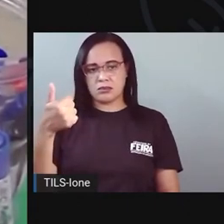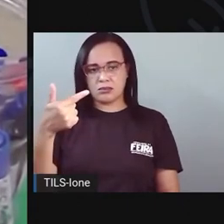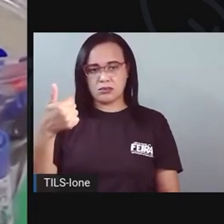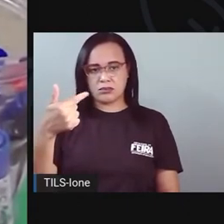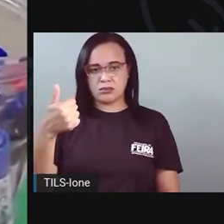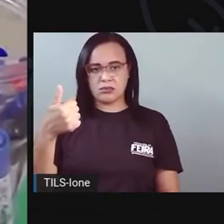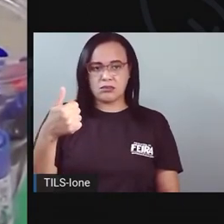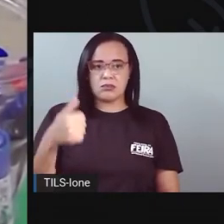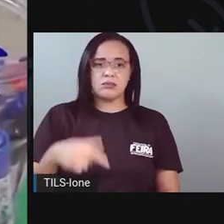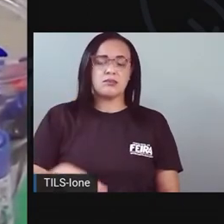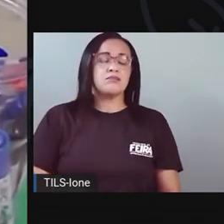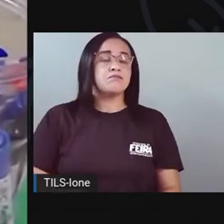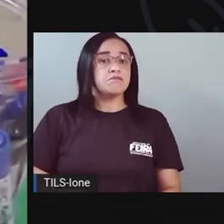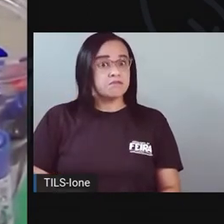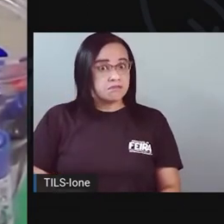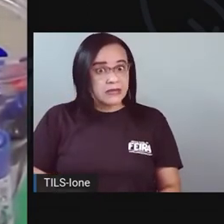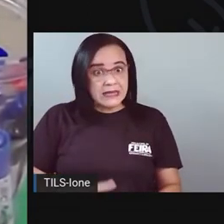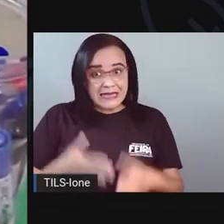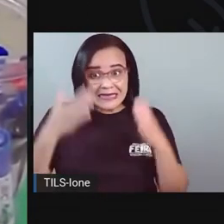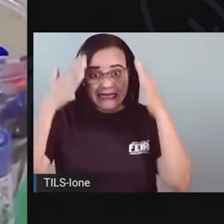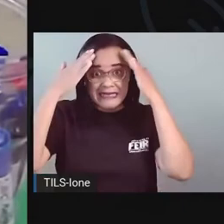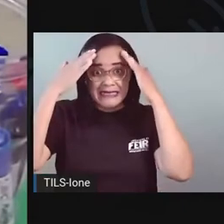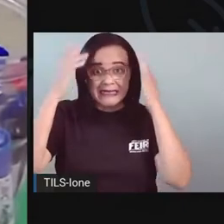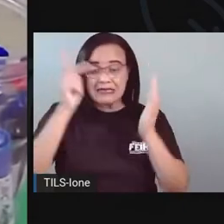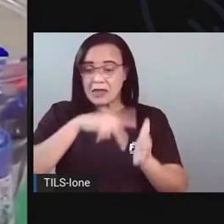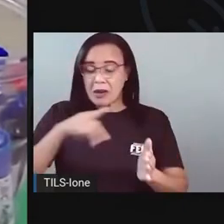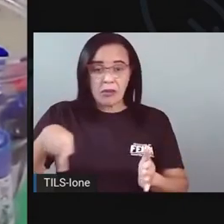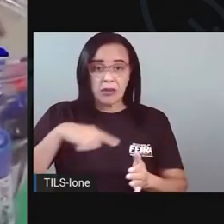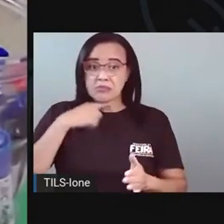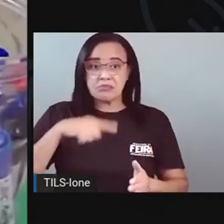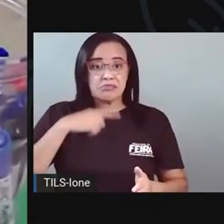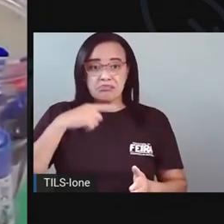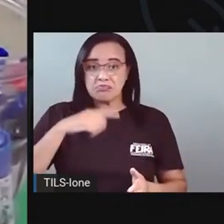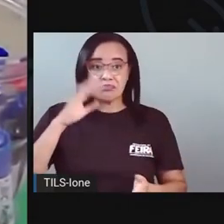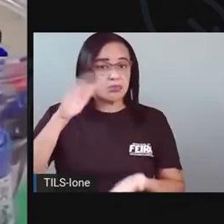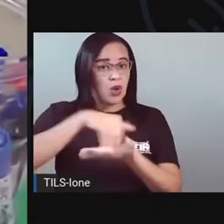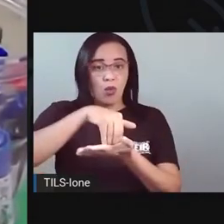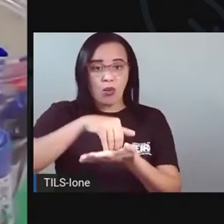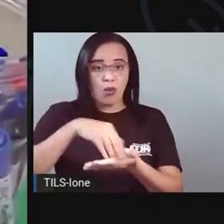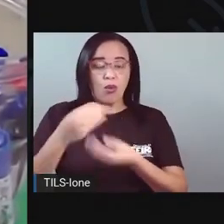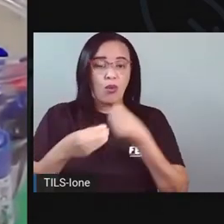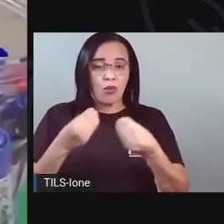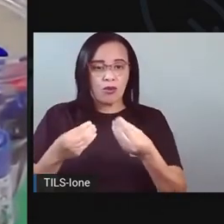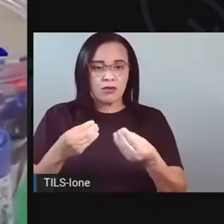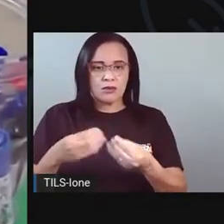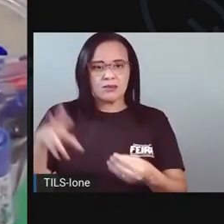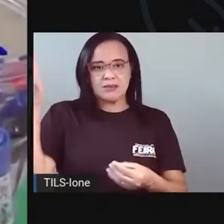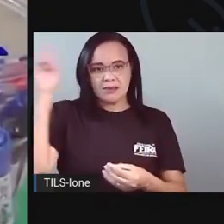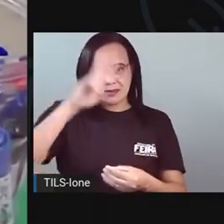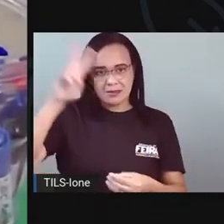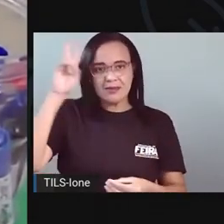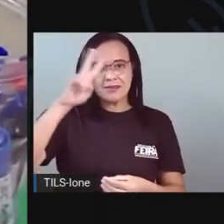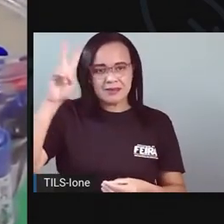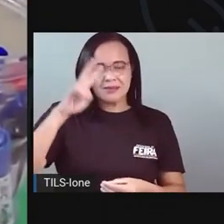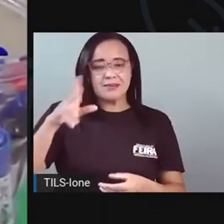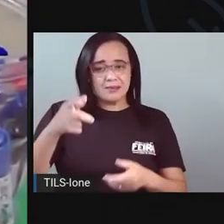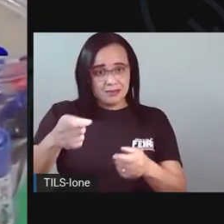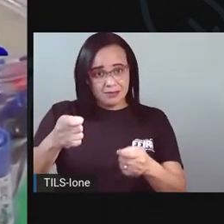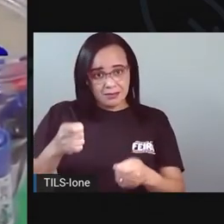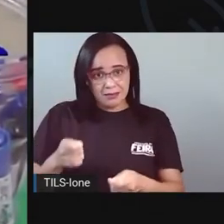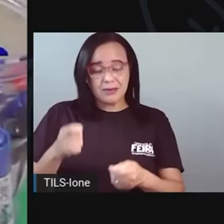Doze. Eita, pró! Não deu pra ir até o final. O a gente faz? Lembra que sobrou esse pedacinho? A gente vai fazer o quê?